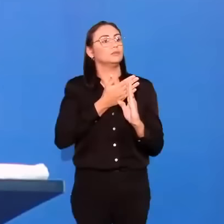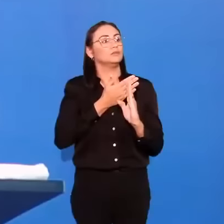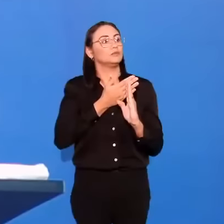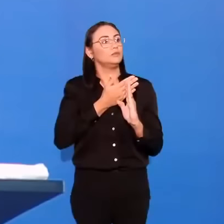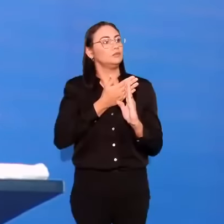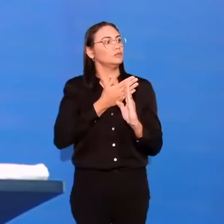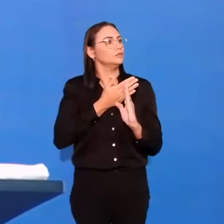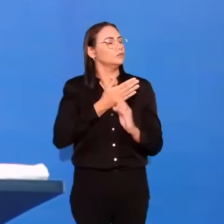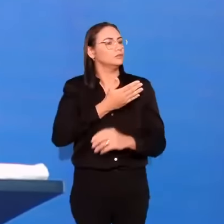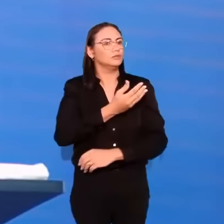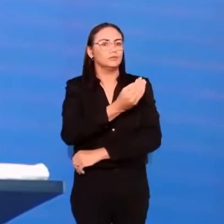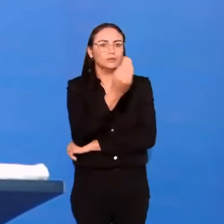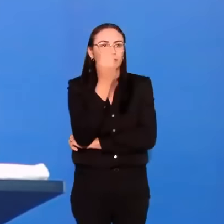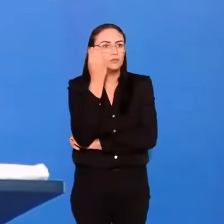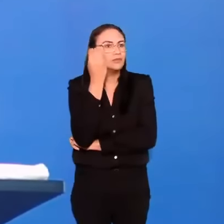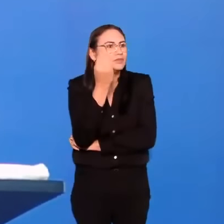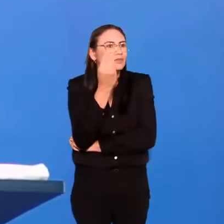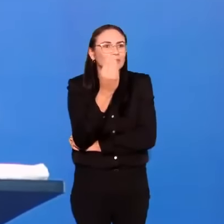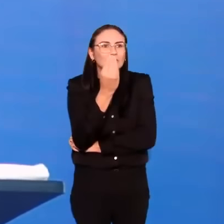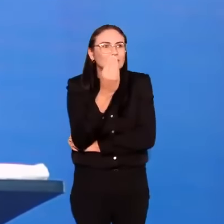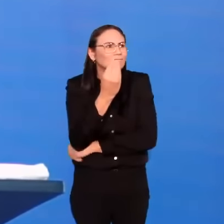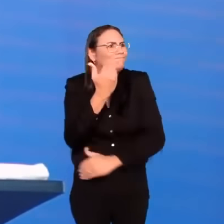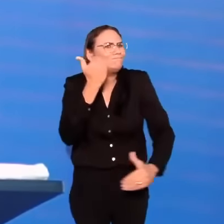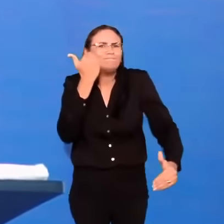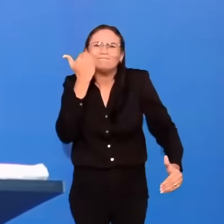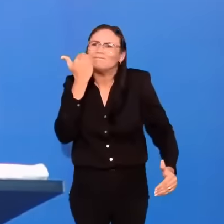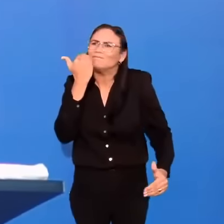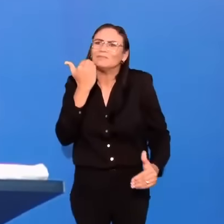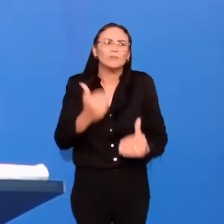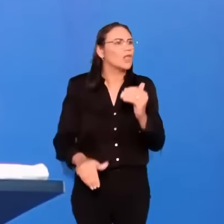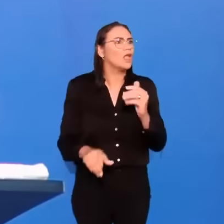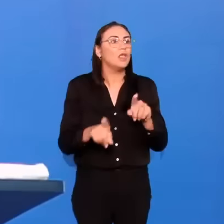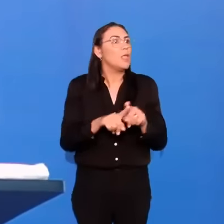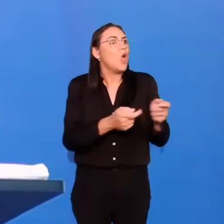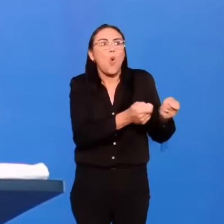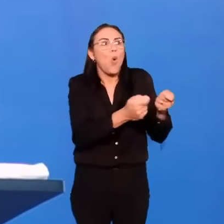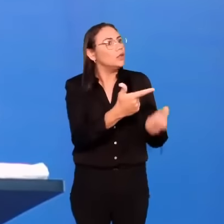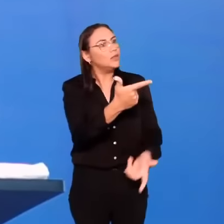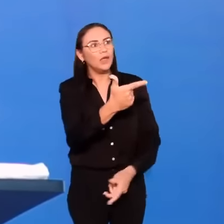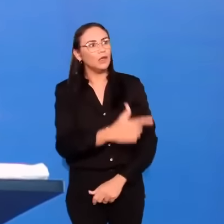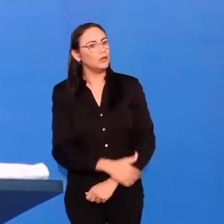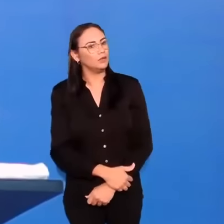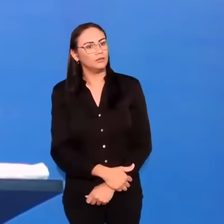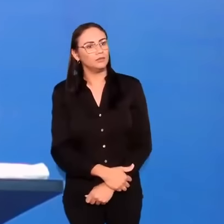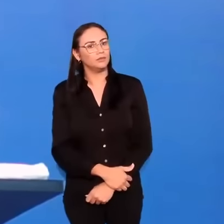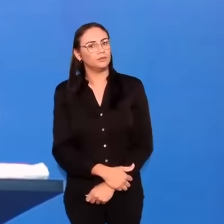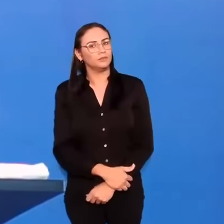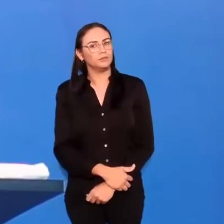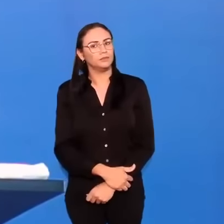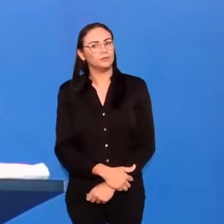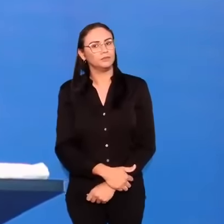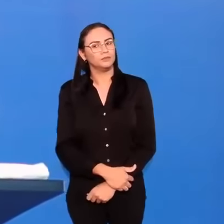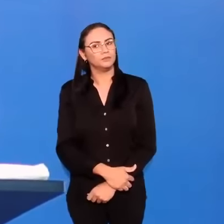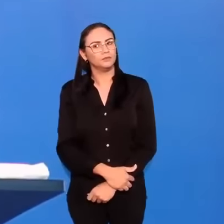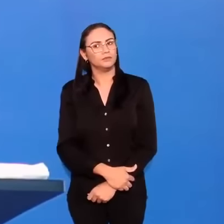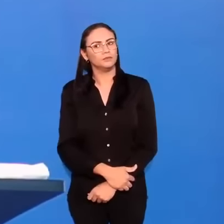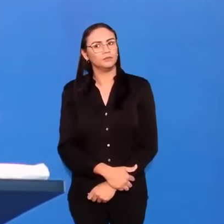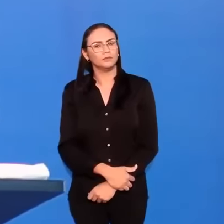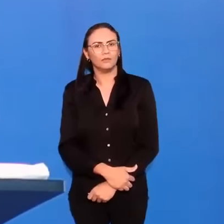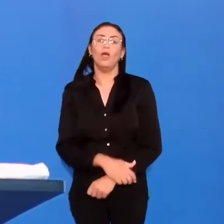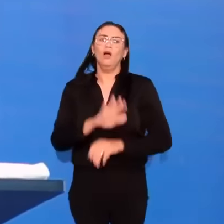inconcebíveis, e incontroláveis. Não é que não